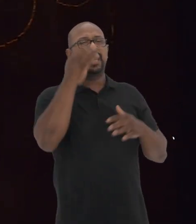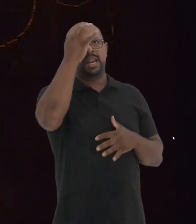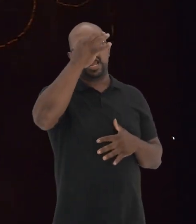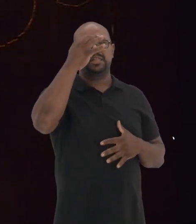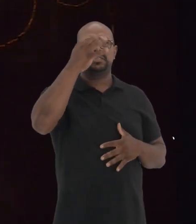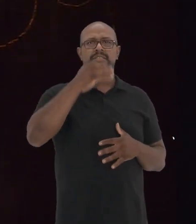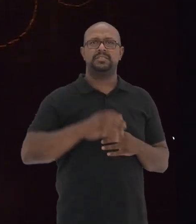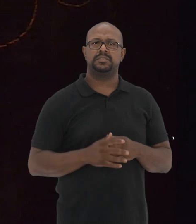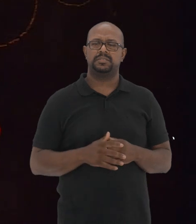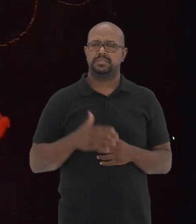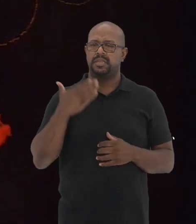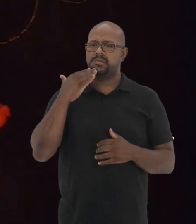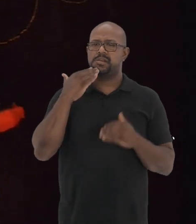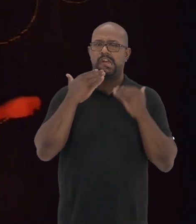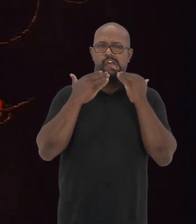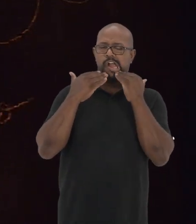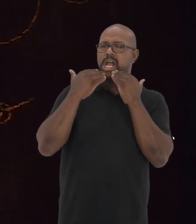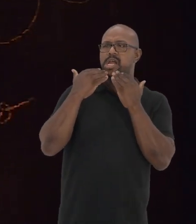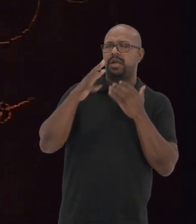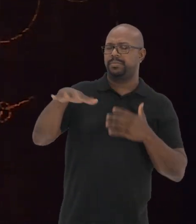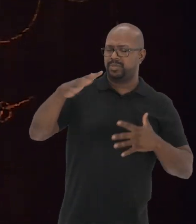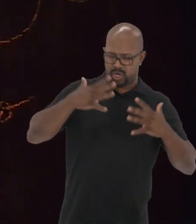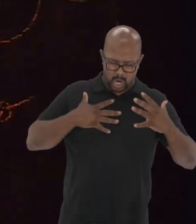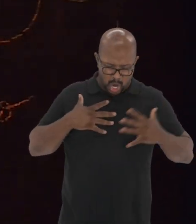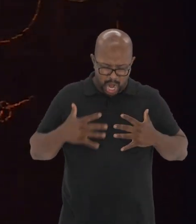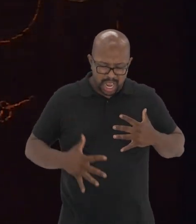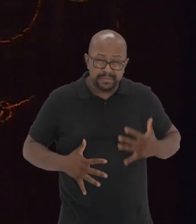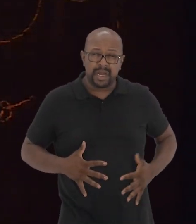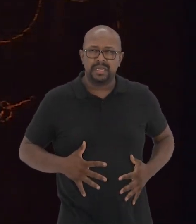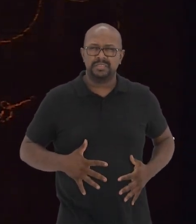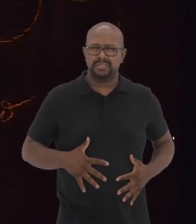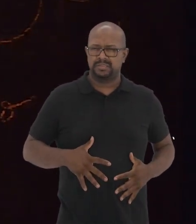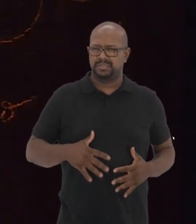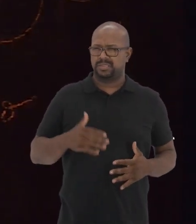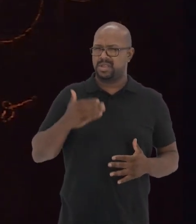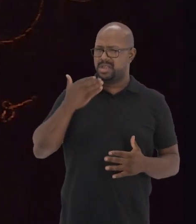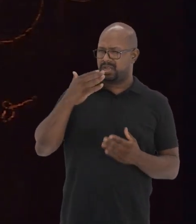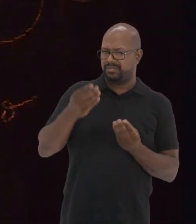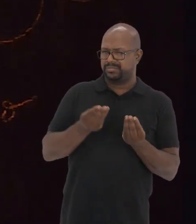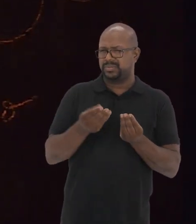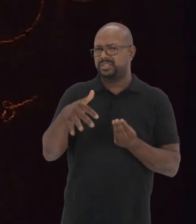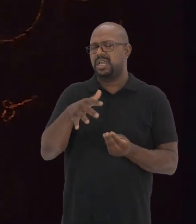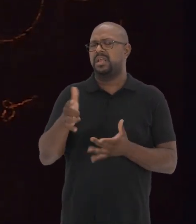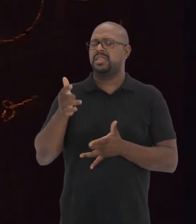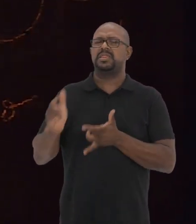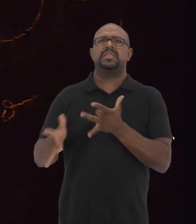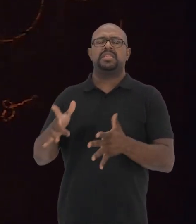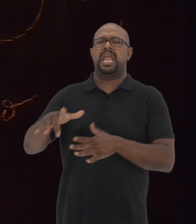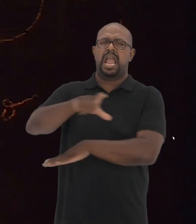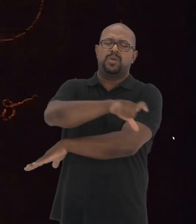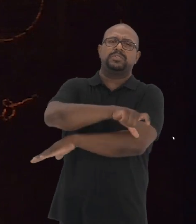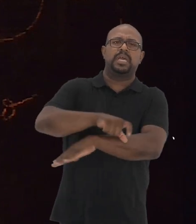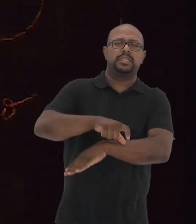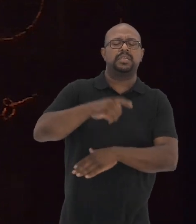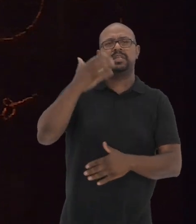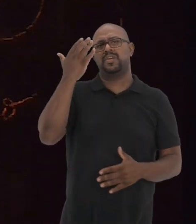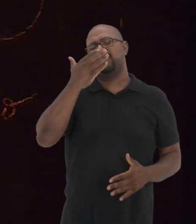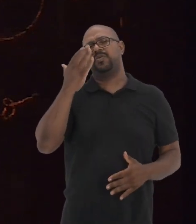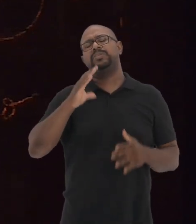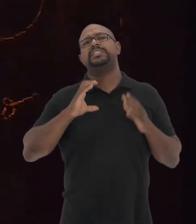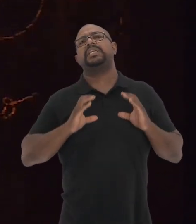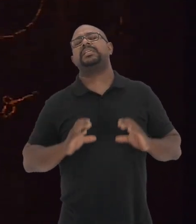deformadas em morada corpórea, tortuosidades degustadas entre as calçadas que não guiam cidadania,